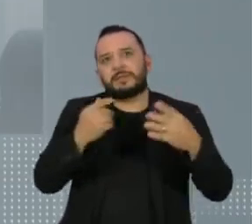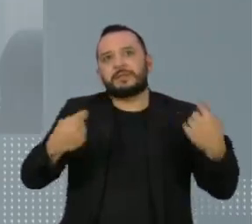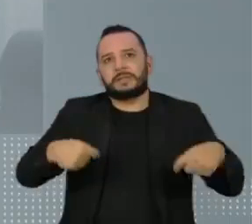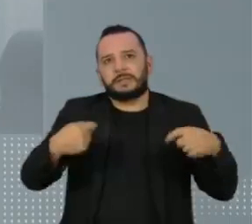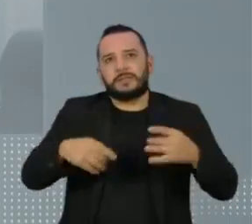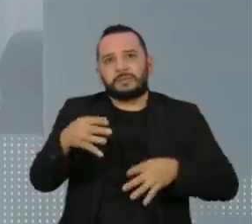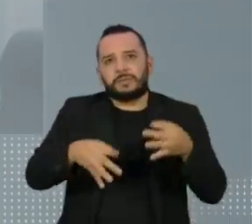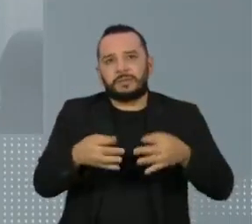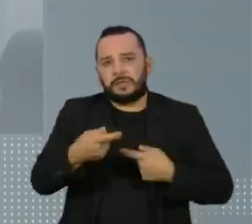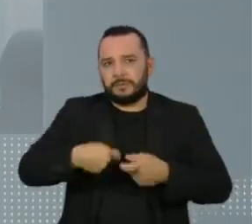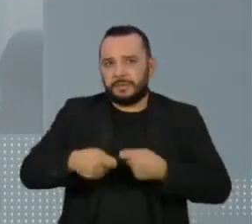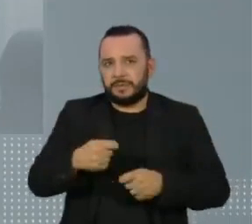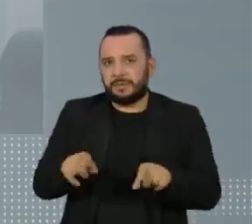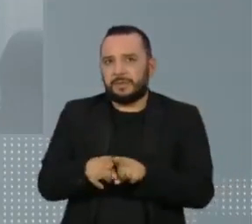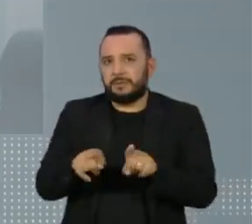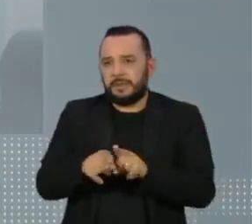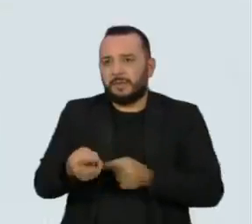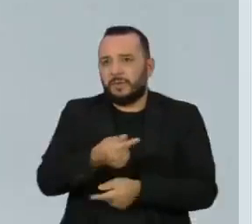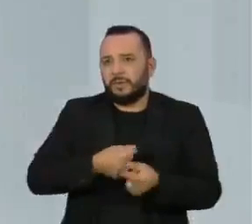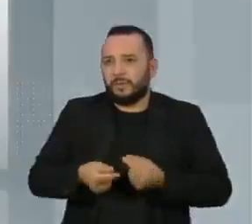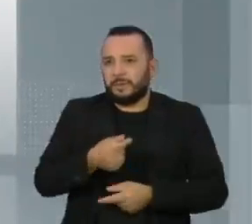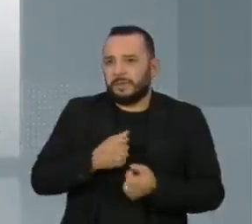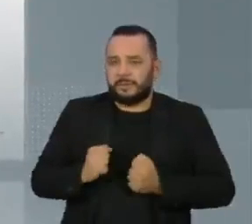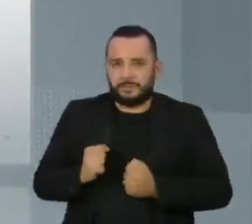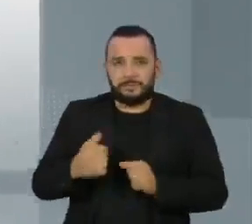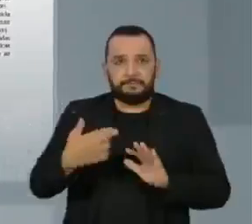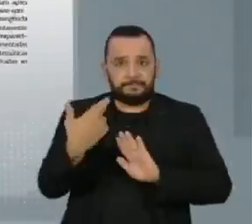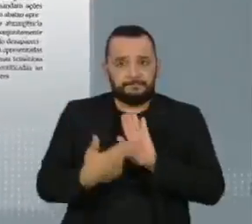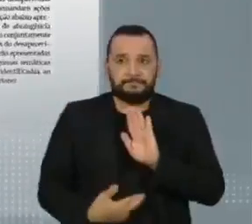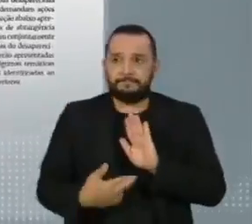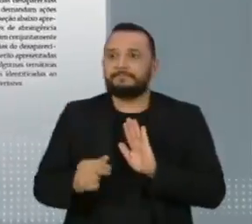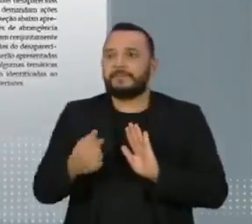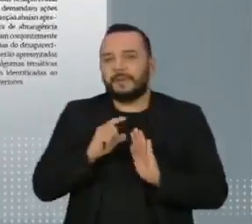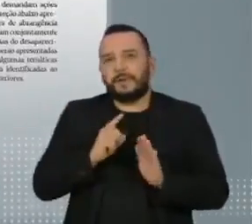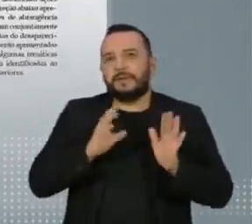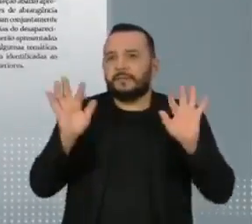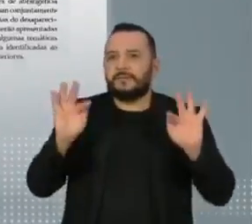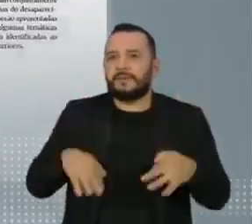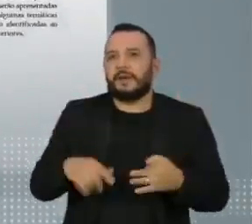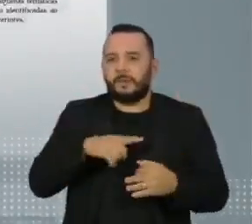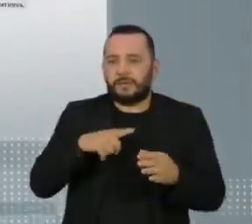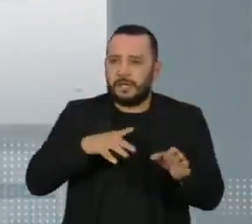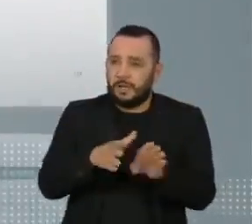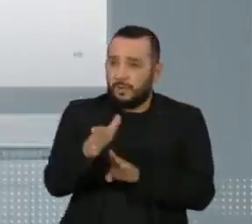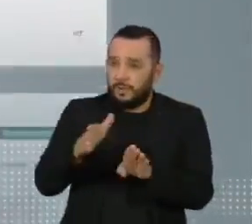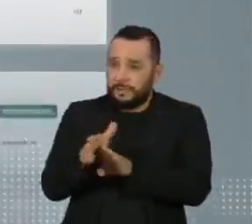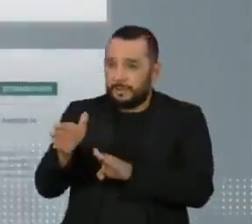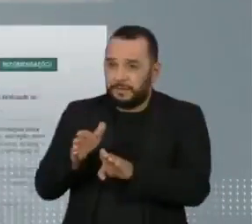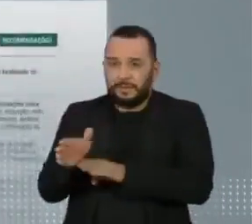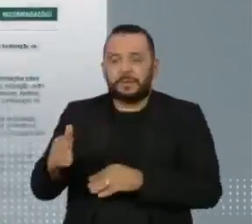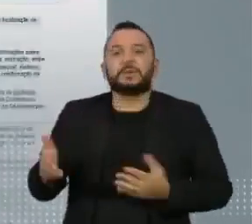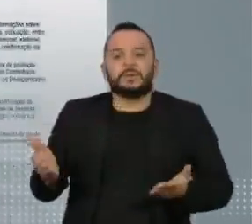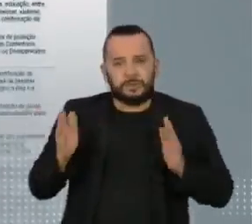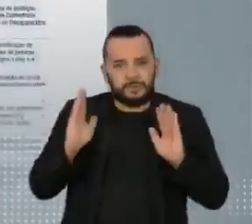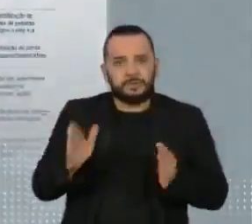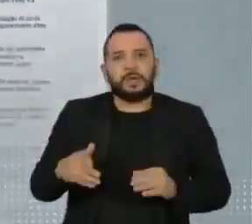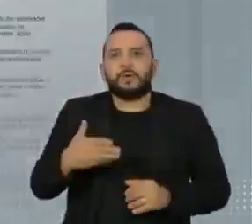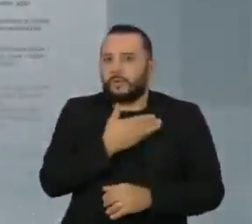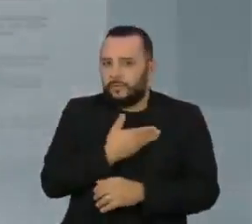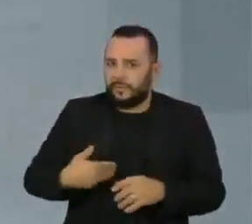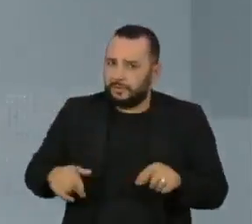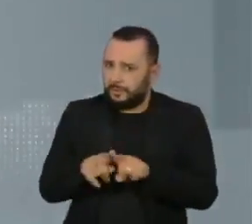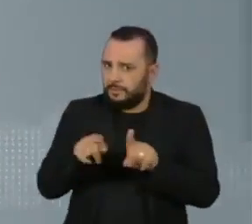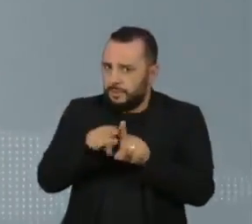administrativas e também econômicas. O relatório termina com uma série de recomendações para autoridades e a sociedade,